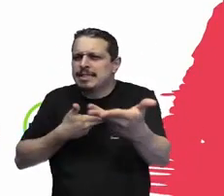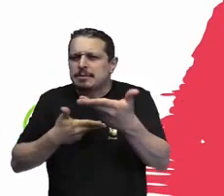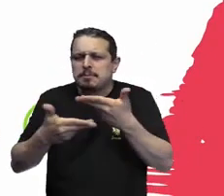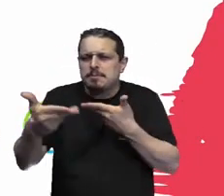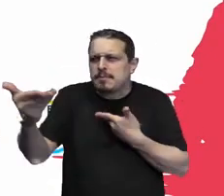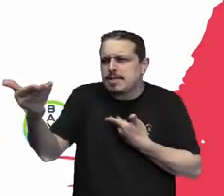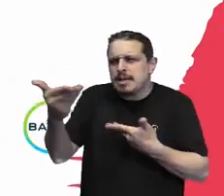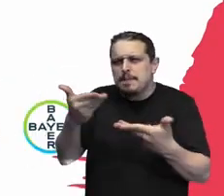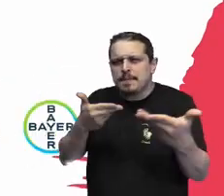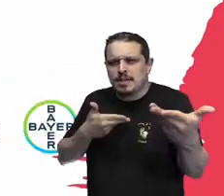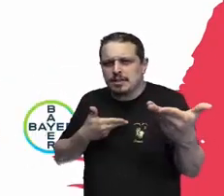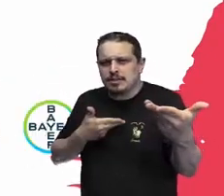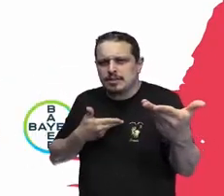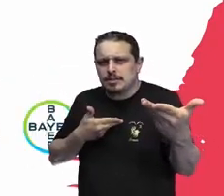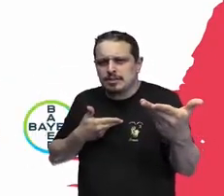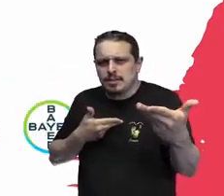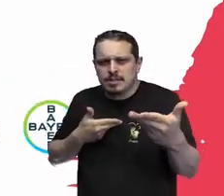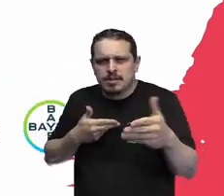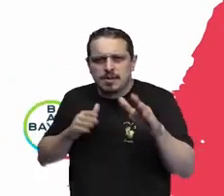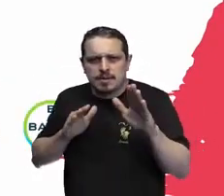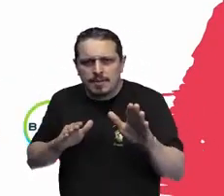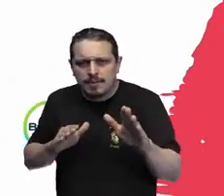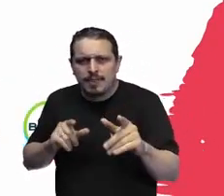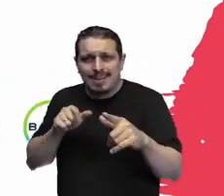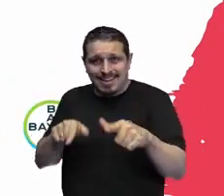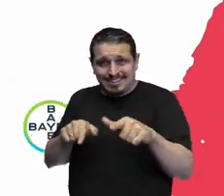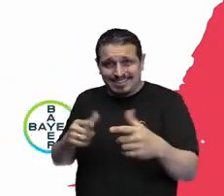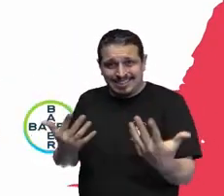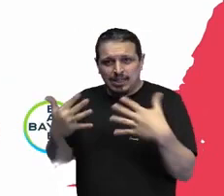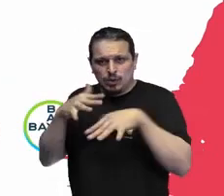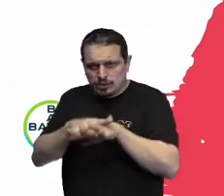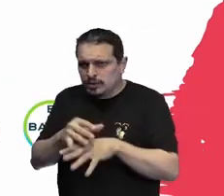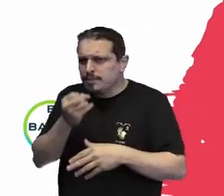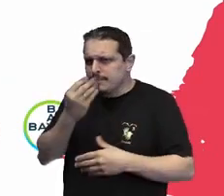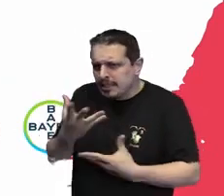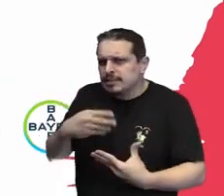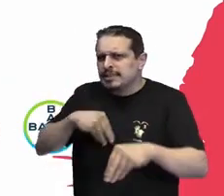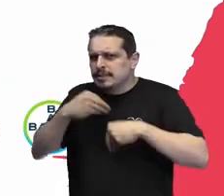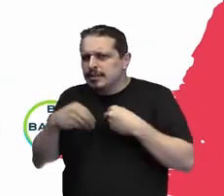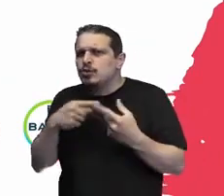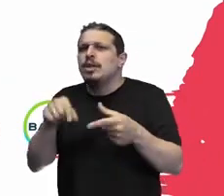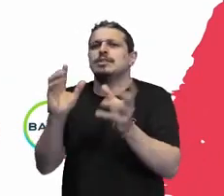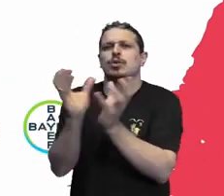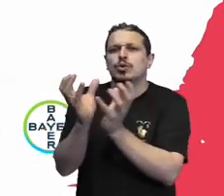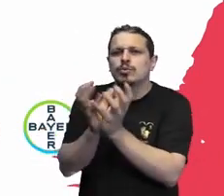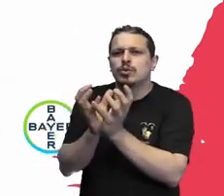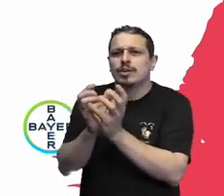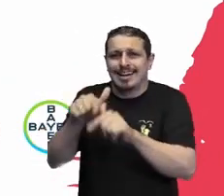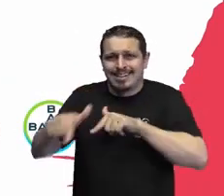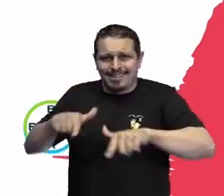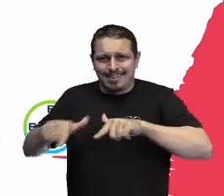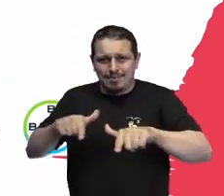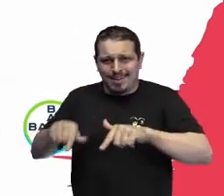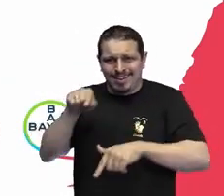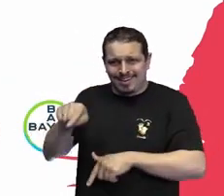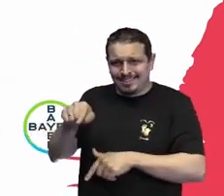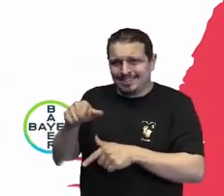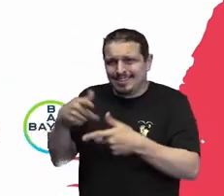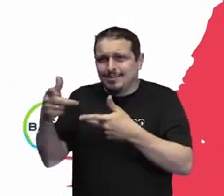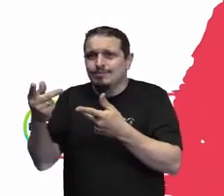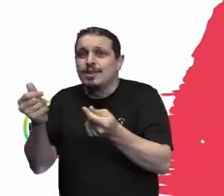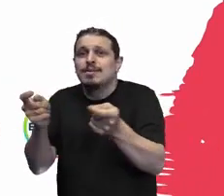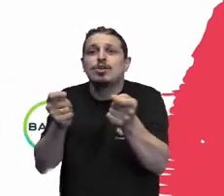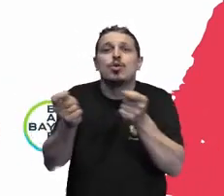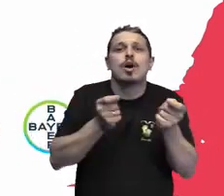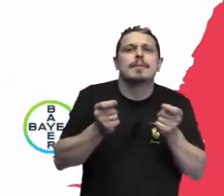a inclusão, ela faz bem para as pessoas, ela faz bem para os times, Para as equipes, ela faz bem para os negócios, e, em última instância,